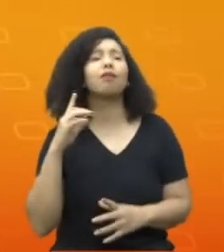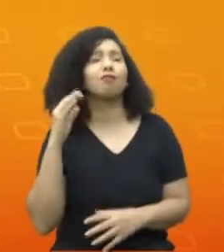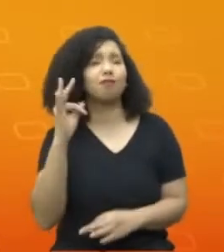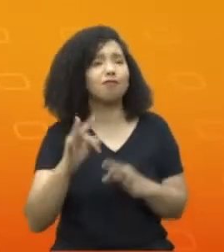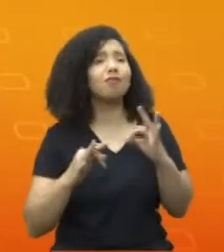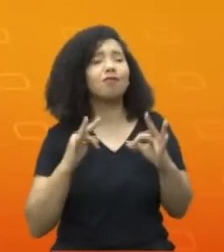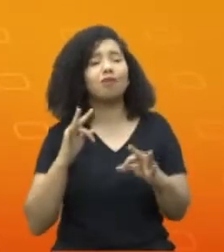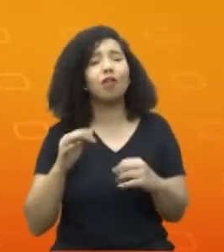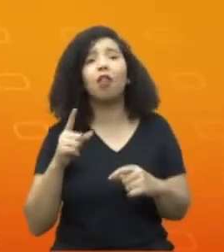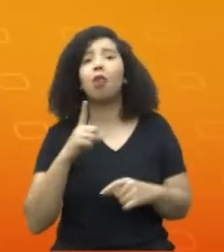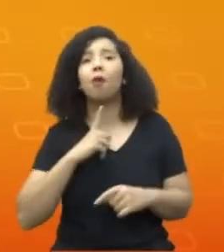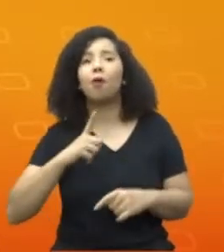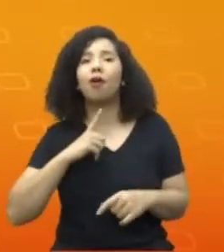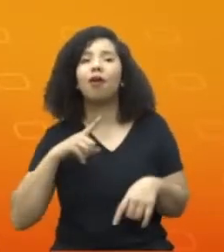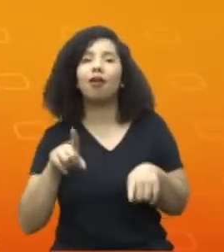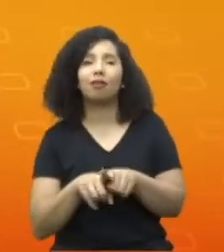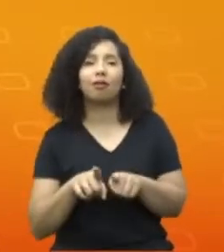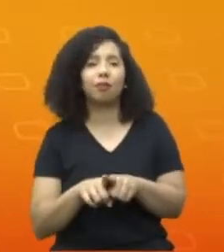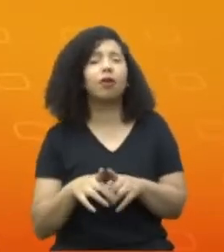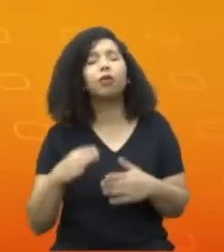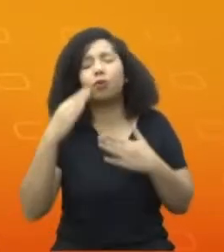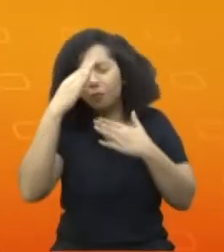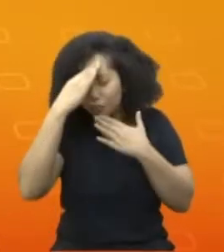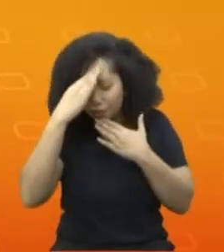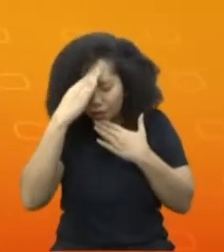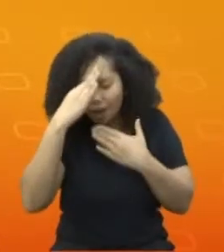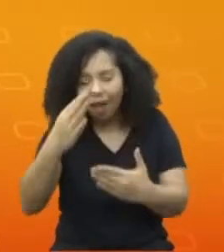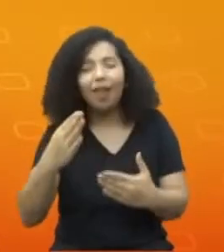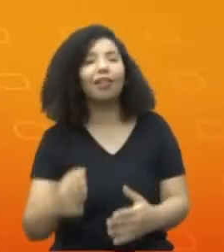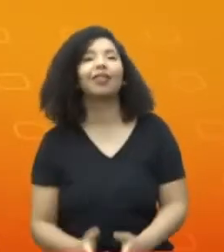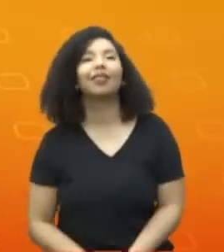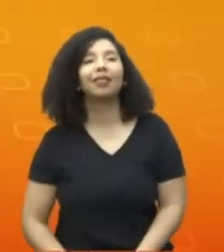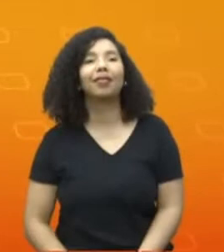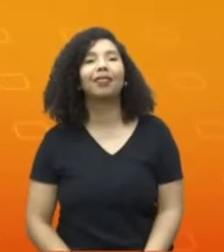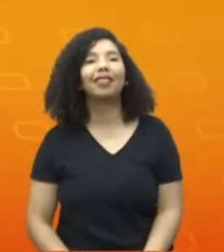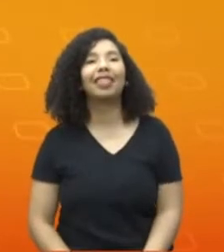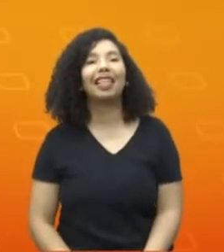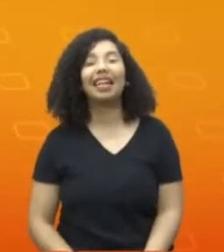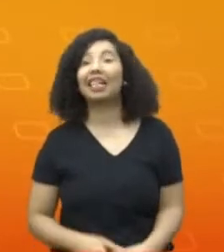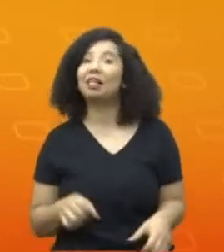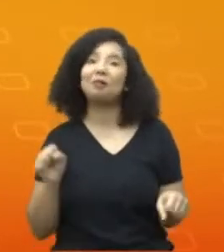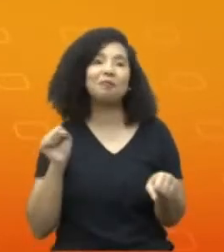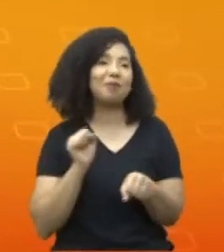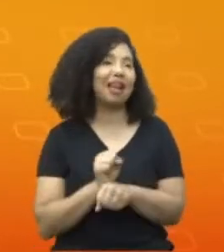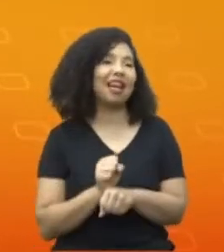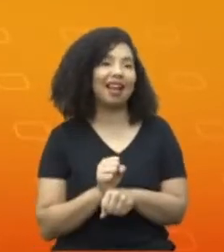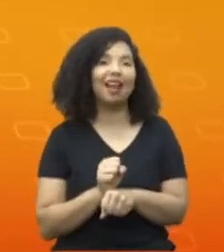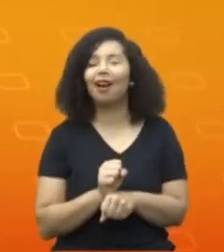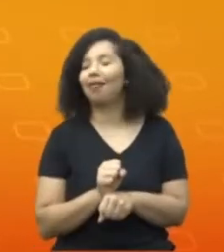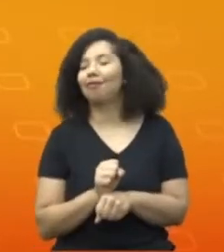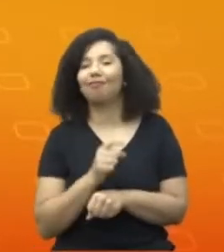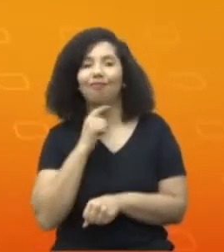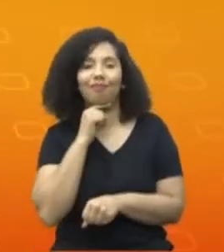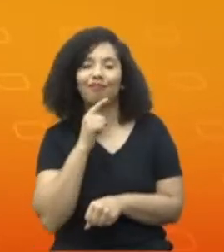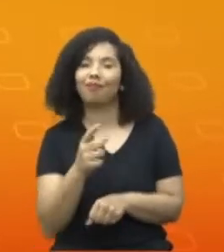nós, parados, não vamos ficar. Muito obrigado. Parados, parar atualmente significa retroceder.